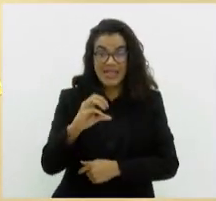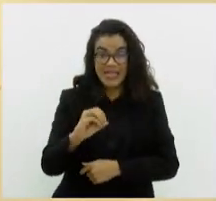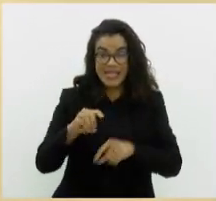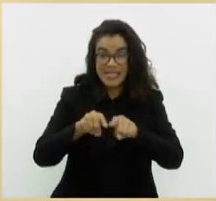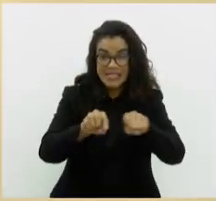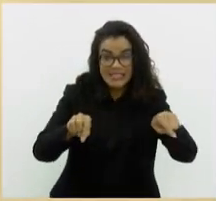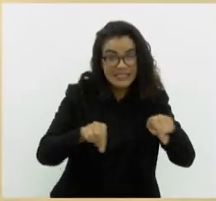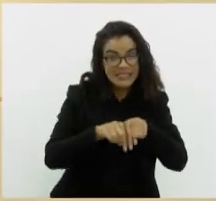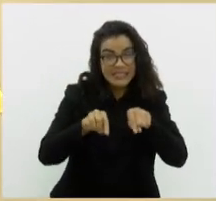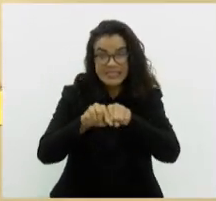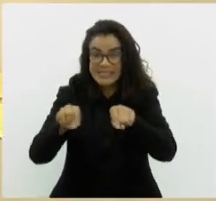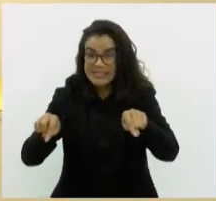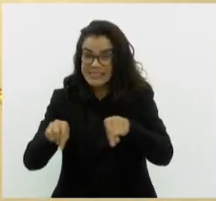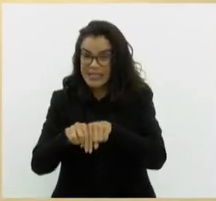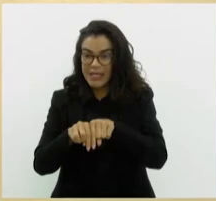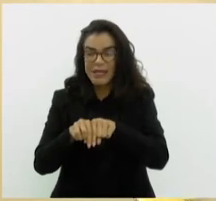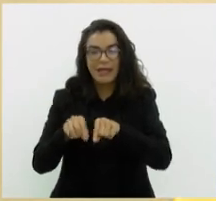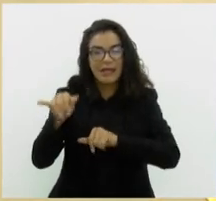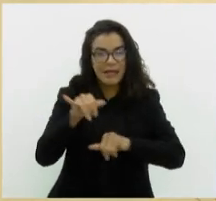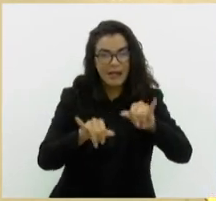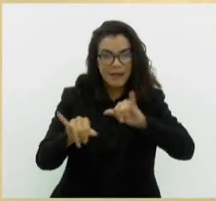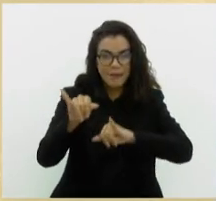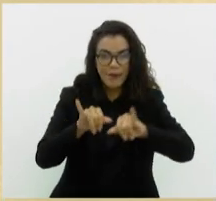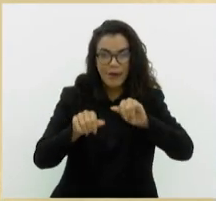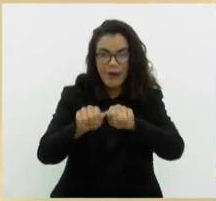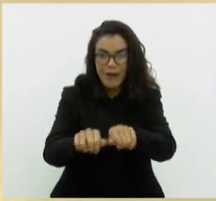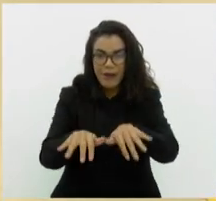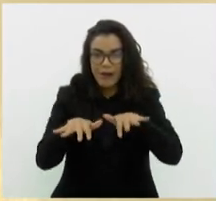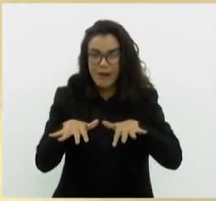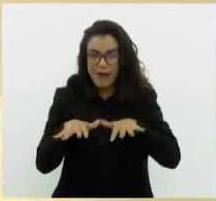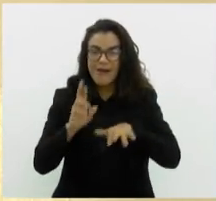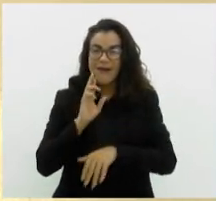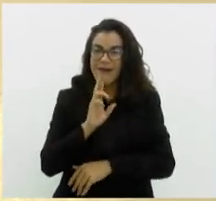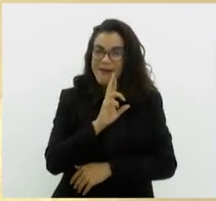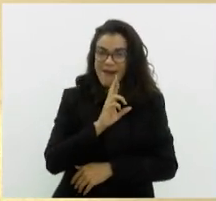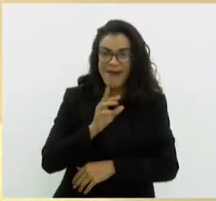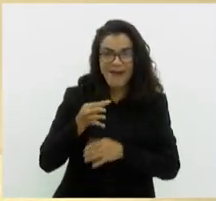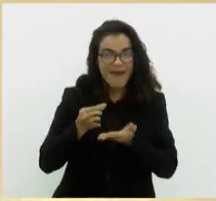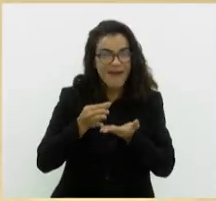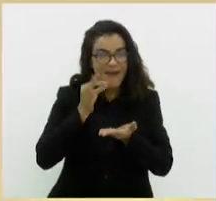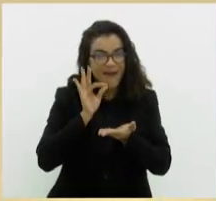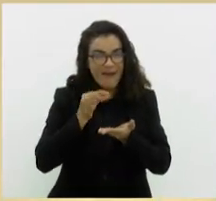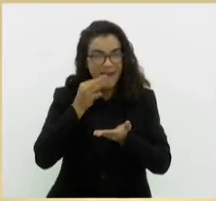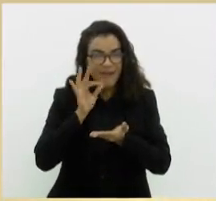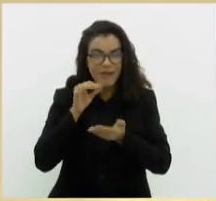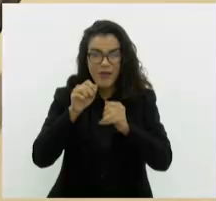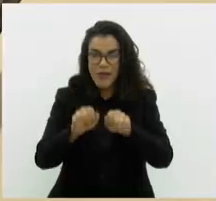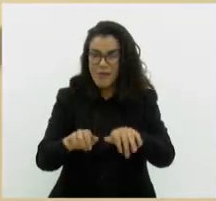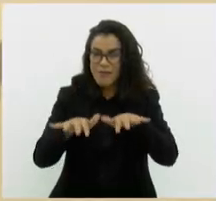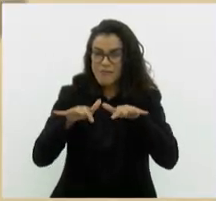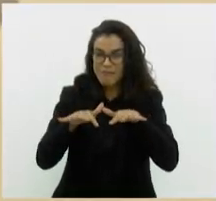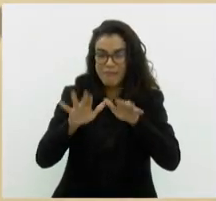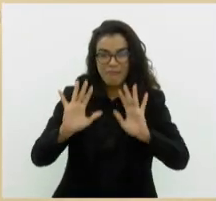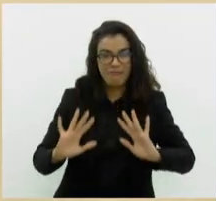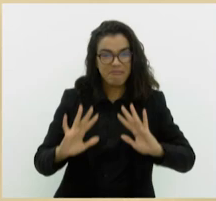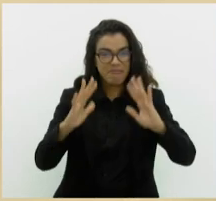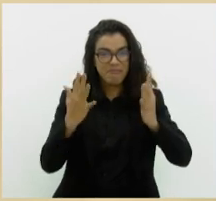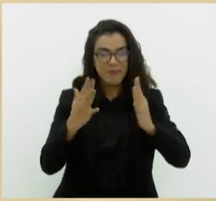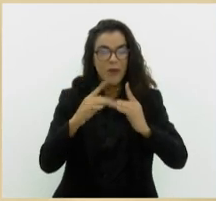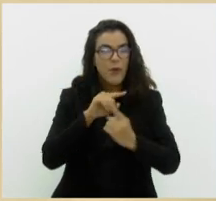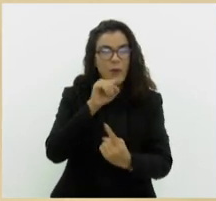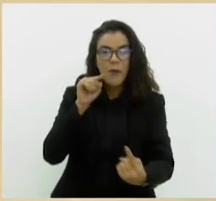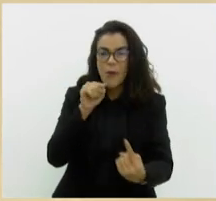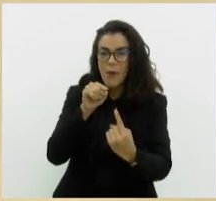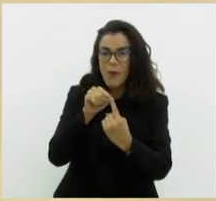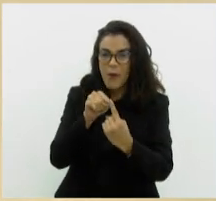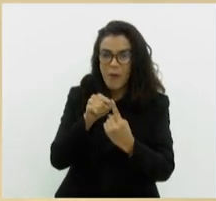espaço de call working, mais laboratório, auditório, restaurante, café e uma grande arena para eventos. Sobre o propósito do